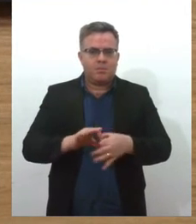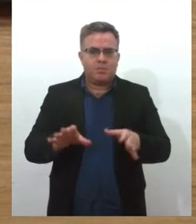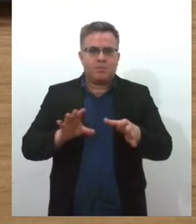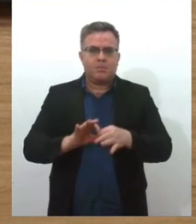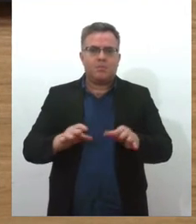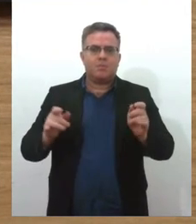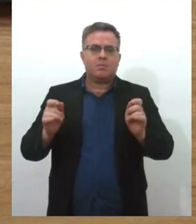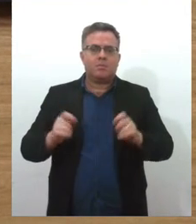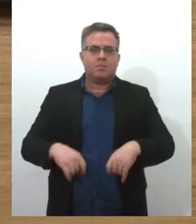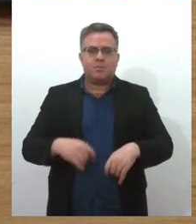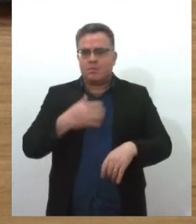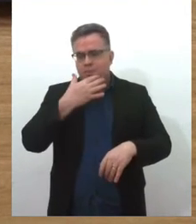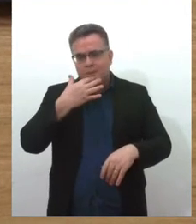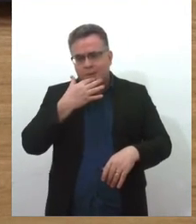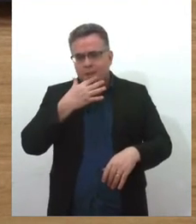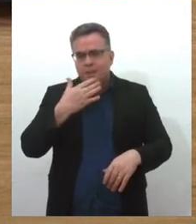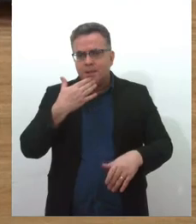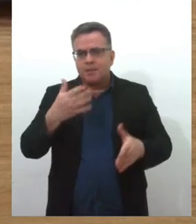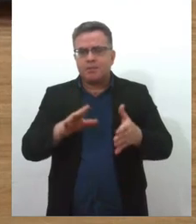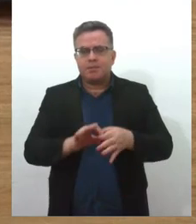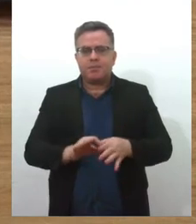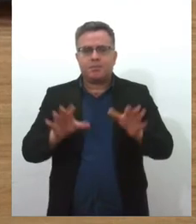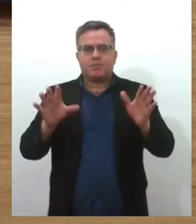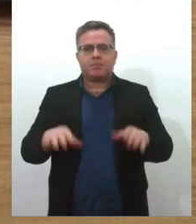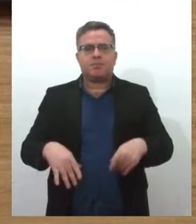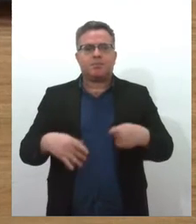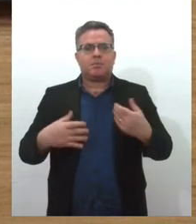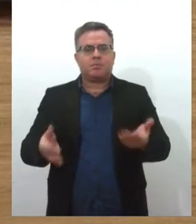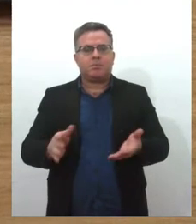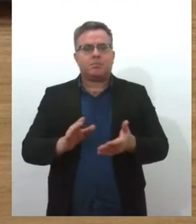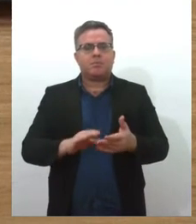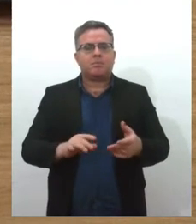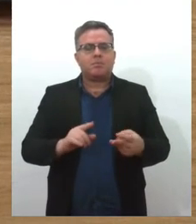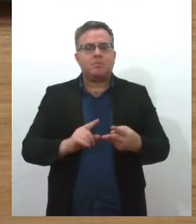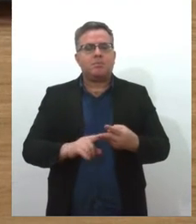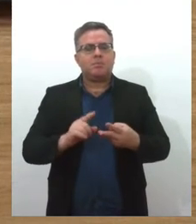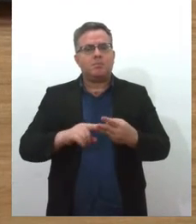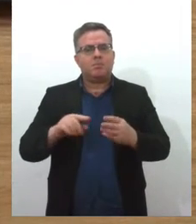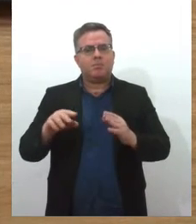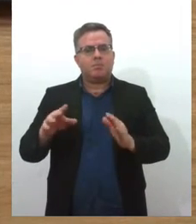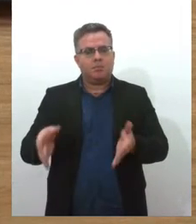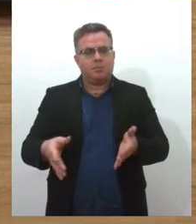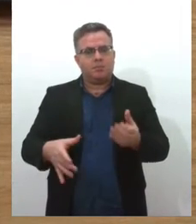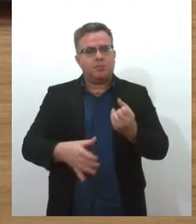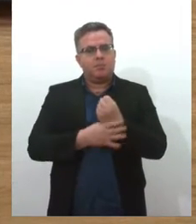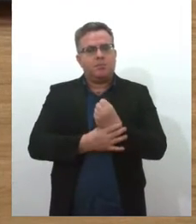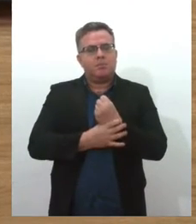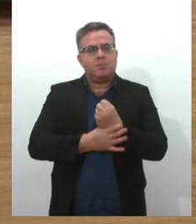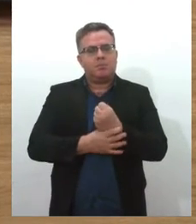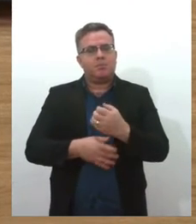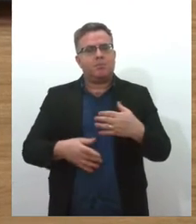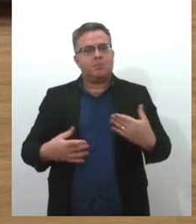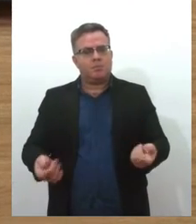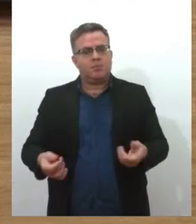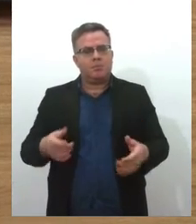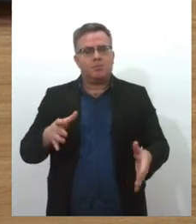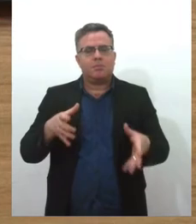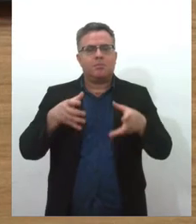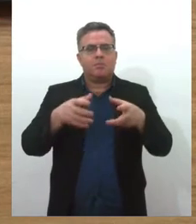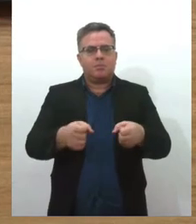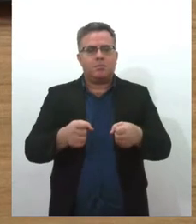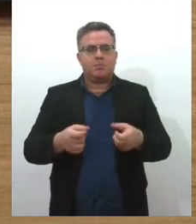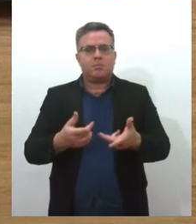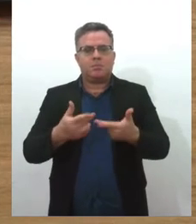provisória, pedido de habeas corpus, mandado de segurança, busca e apreensão de pessoas, bem